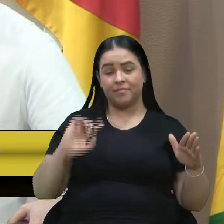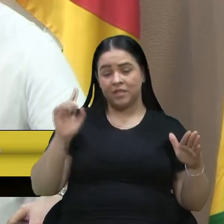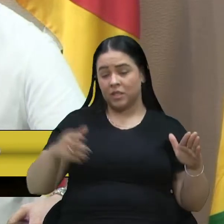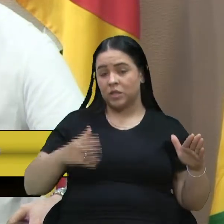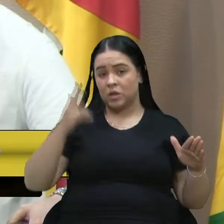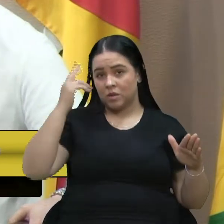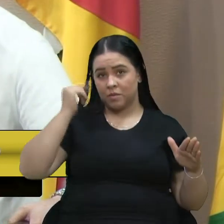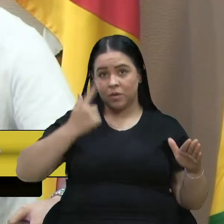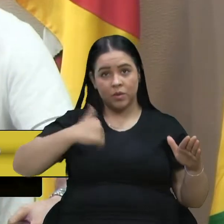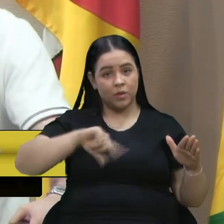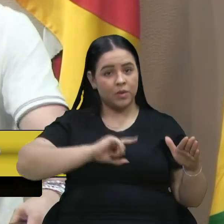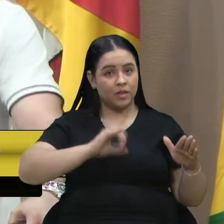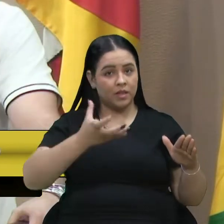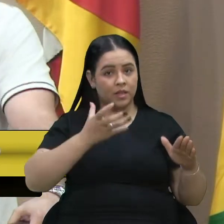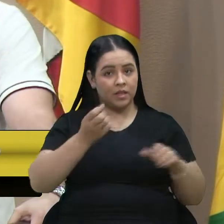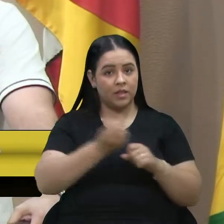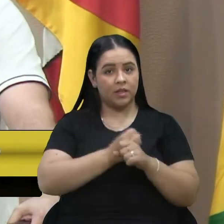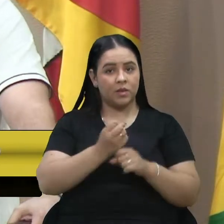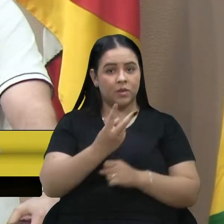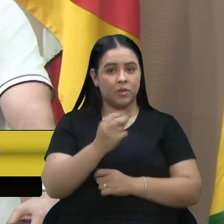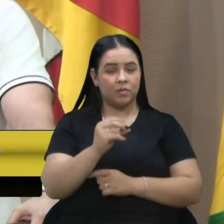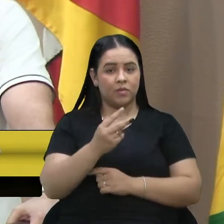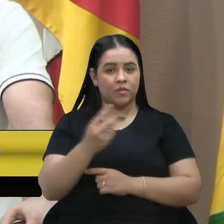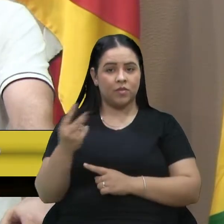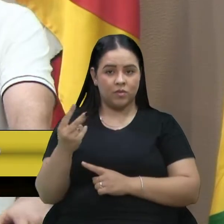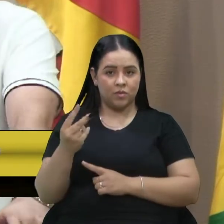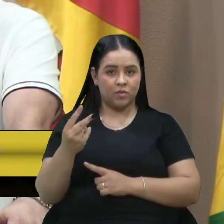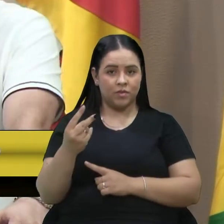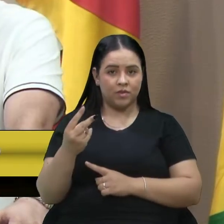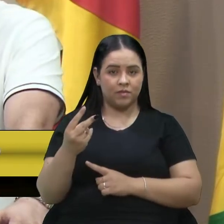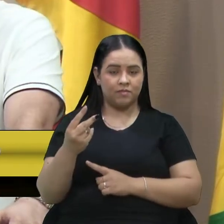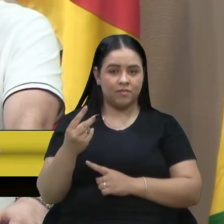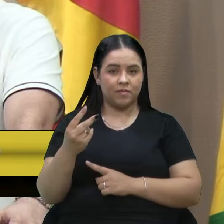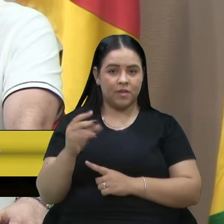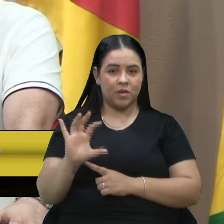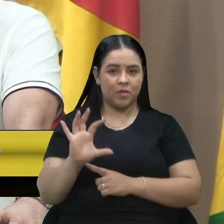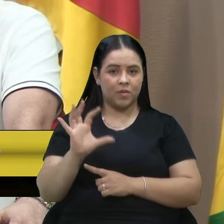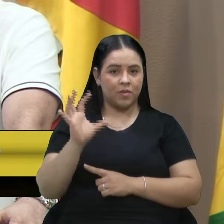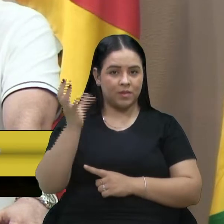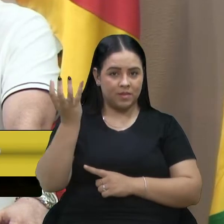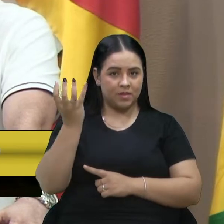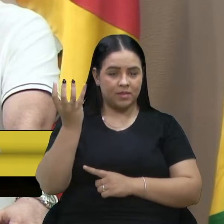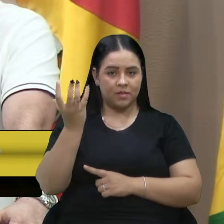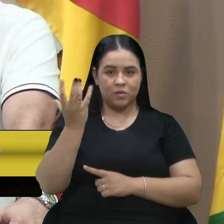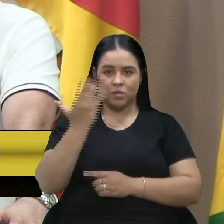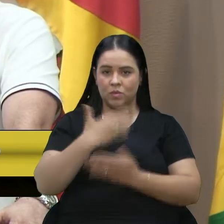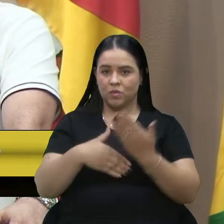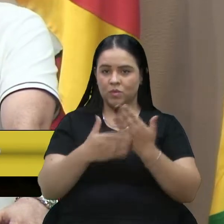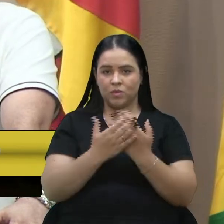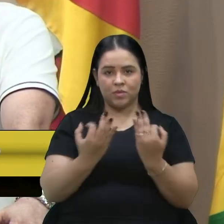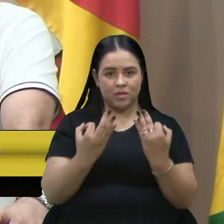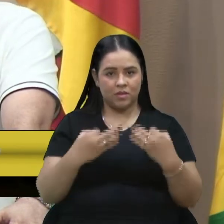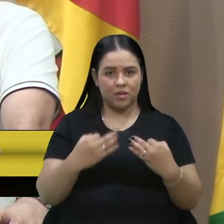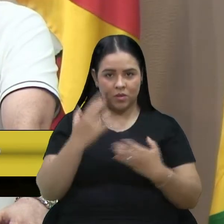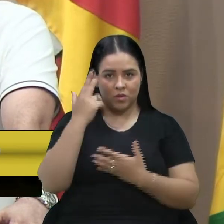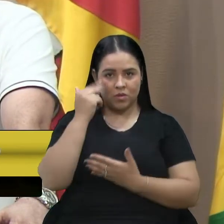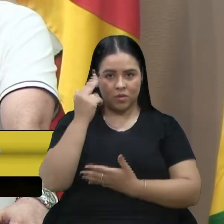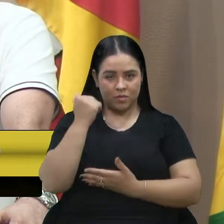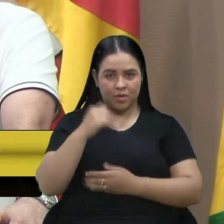queremos que, no ano de 2022, transcorra tudo dentro da normalidade,